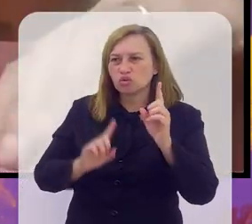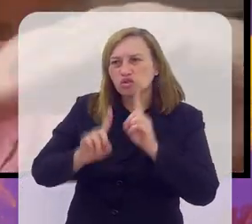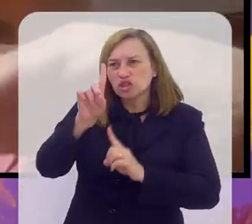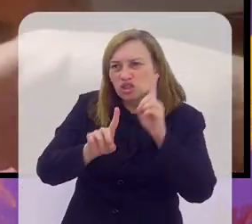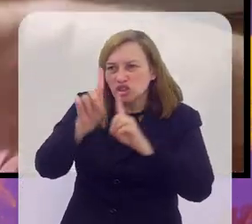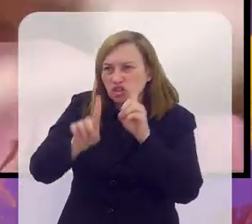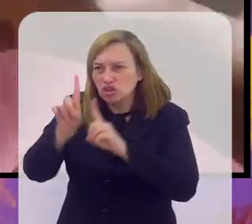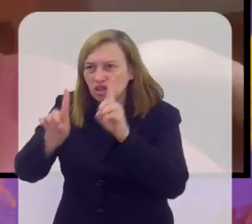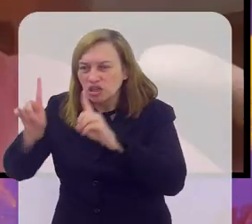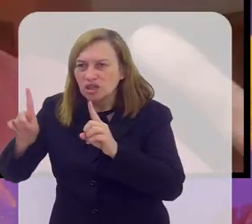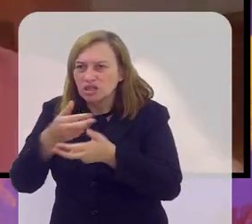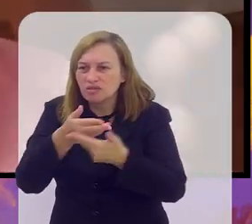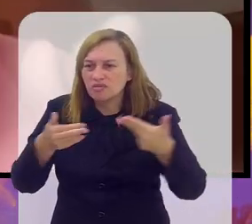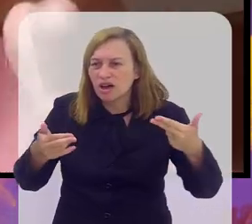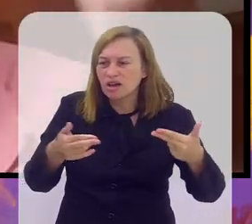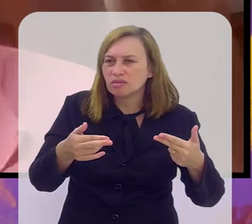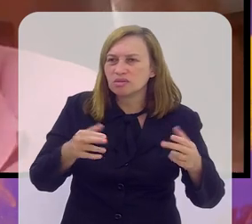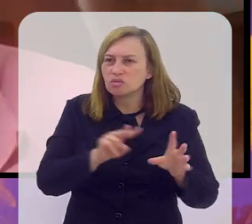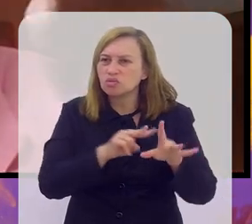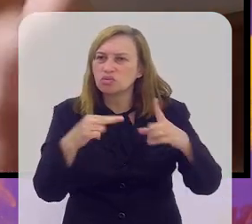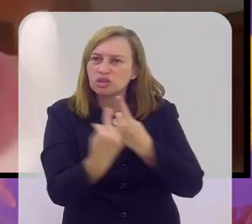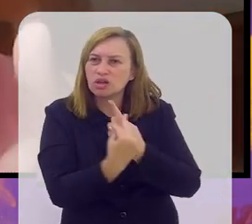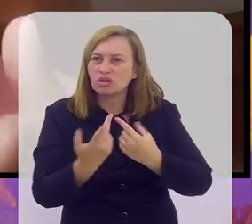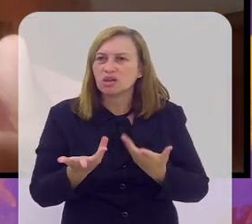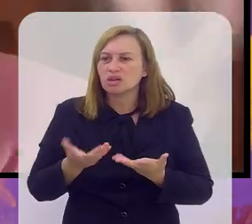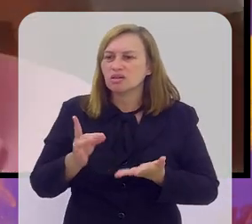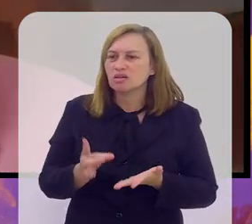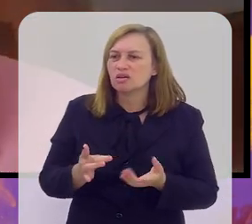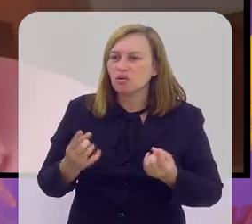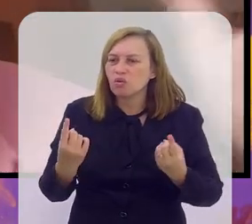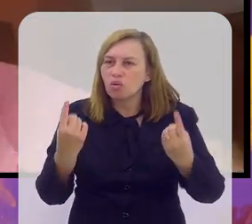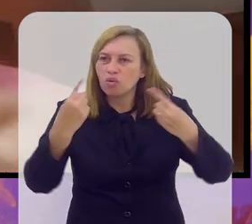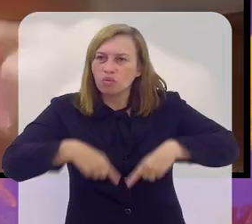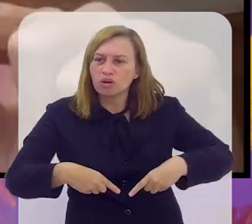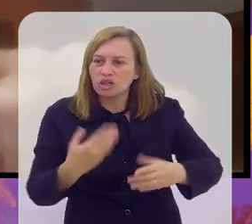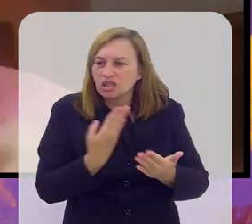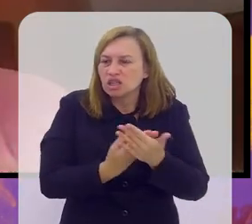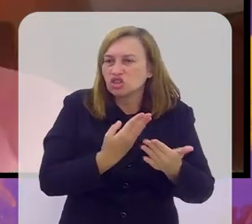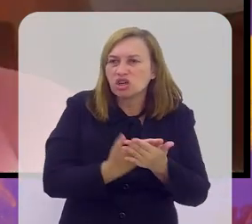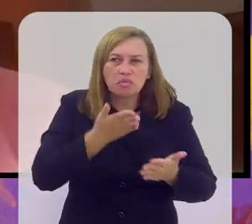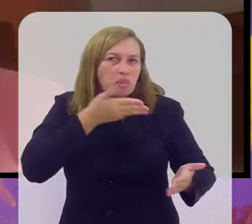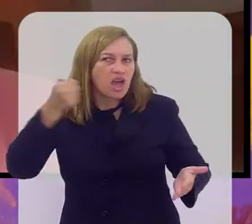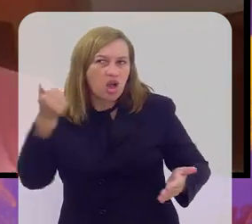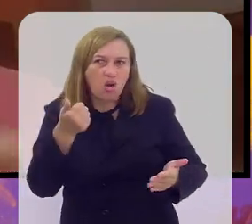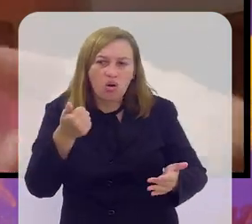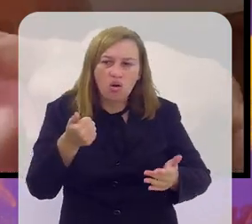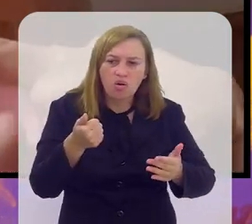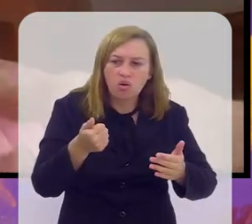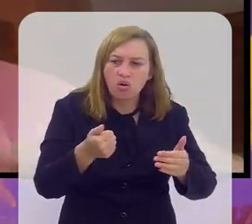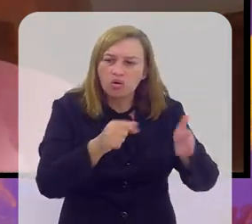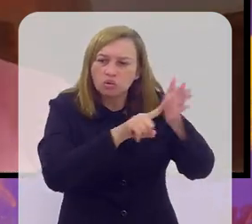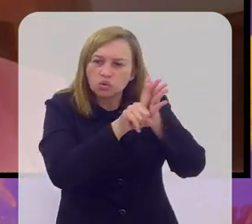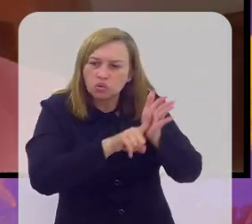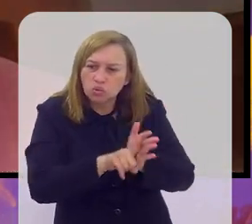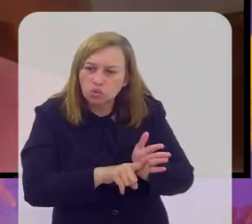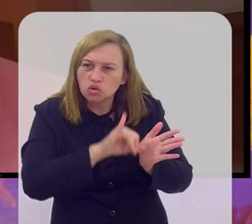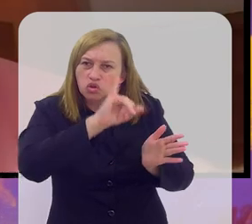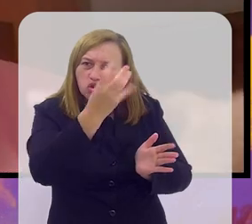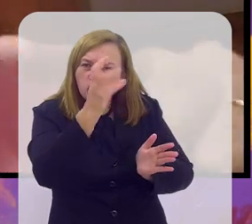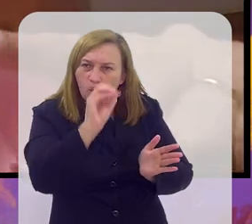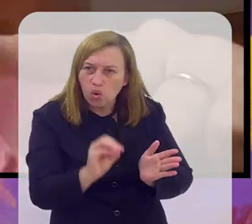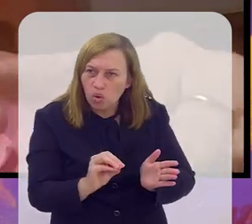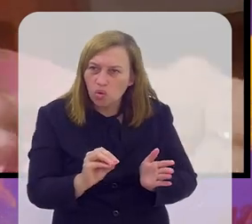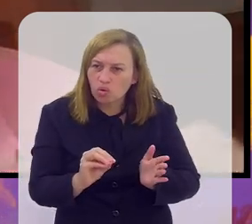Você pode discutir o futebol sobre vários aspectos. Mas, quando você bota o enfrentamento, o adversário está estudando melhor o seu jogo, entendendo melhor as suas